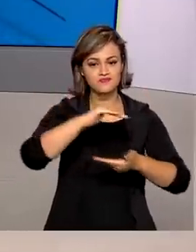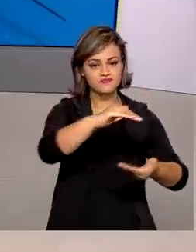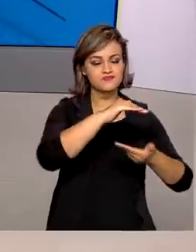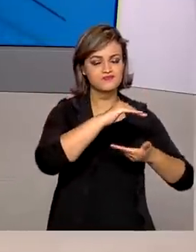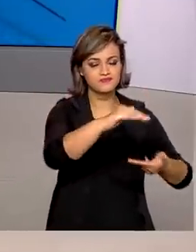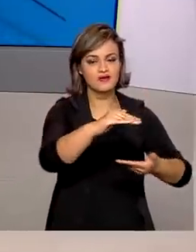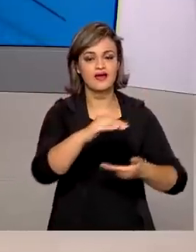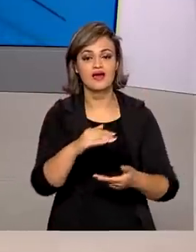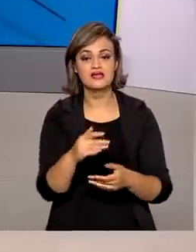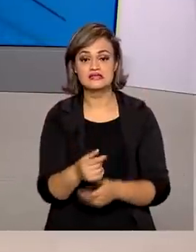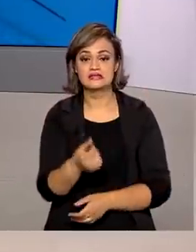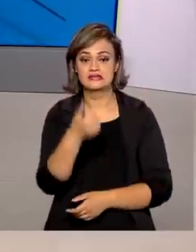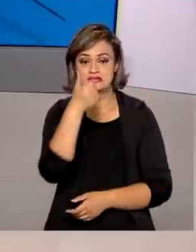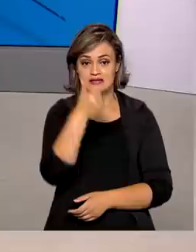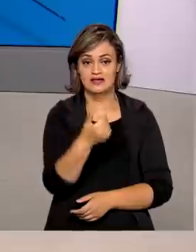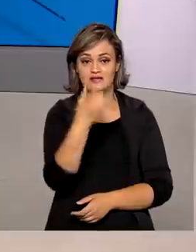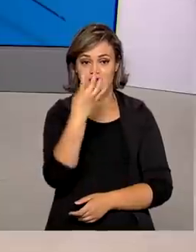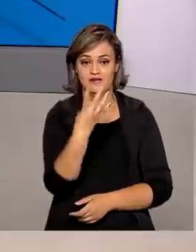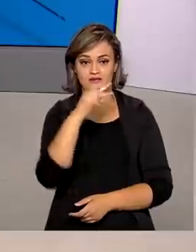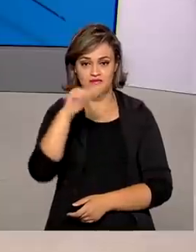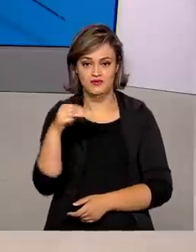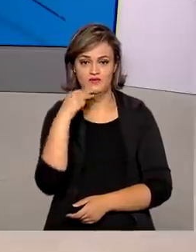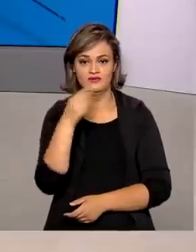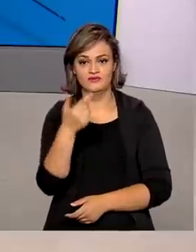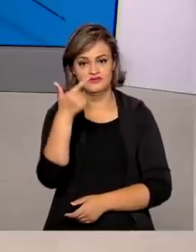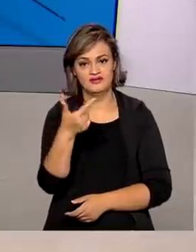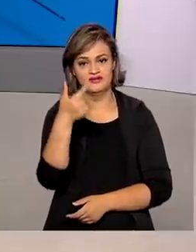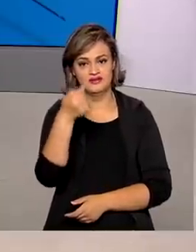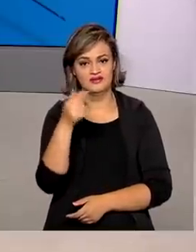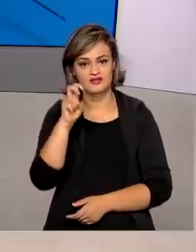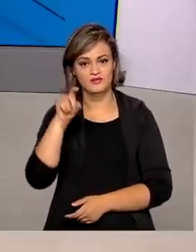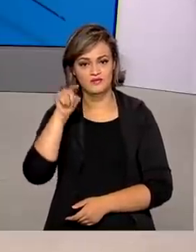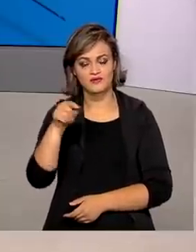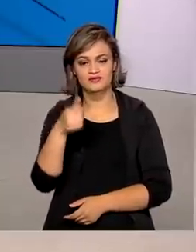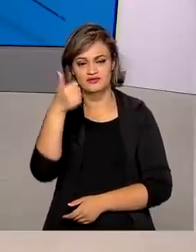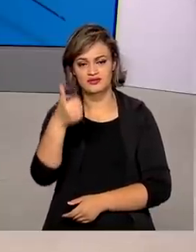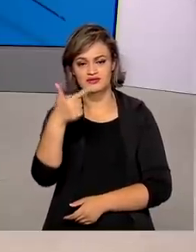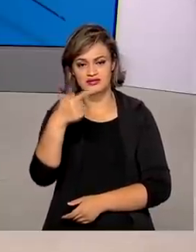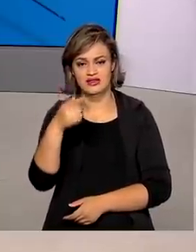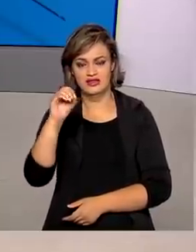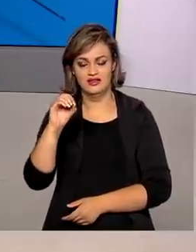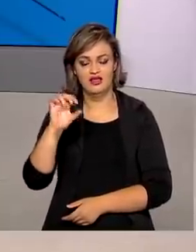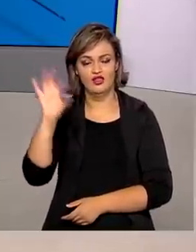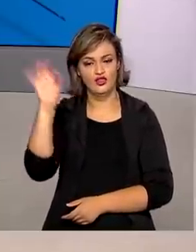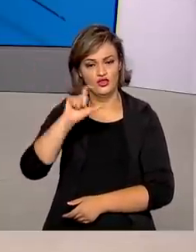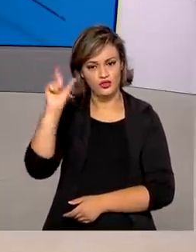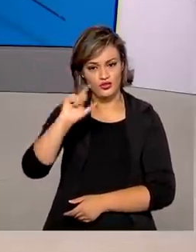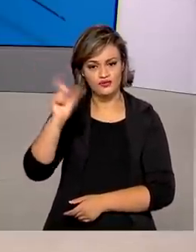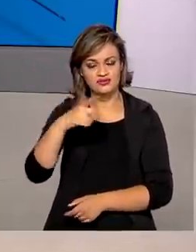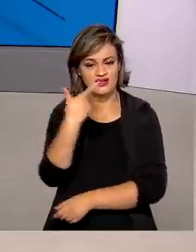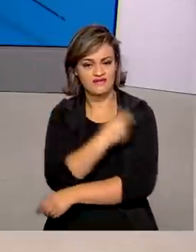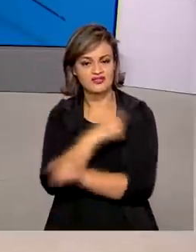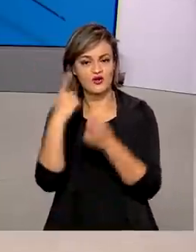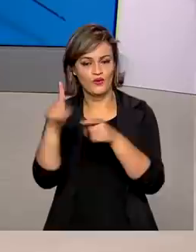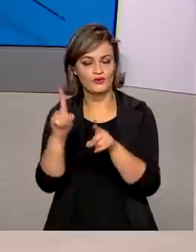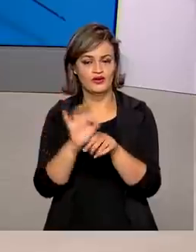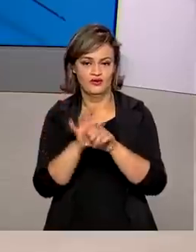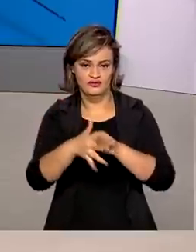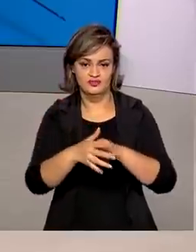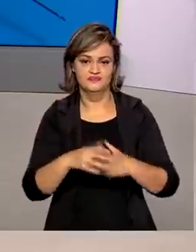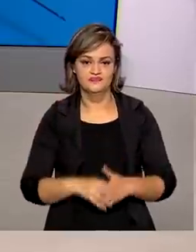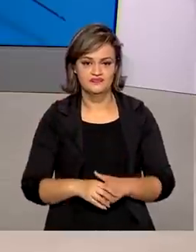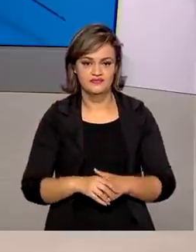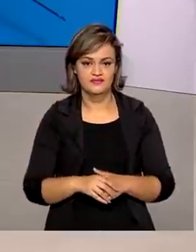Ministério da Saúde 114.275.170 doses da vacina contra a covid-19.